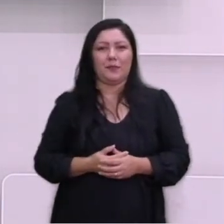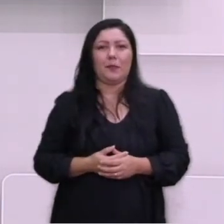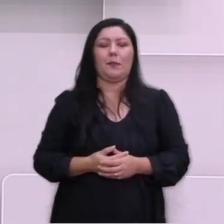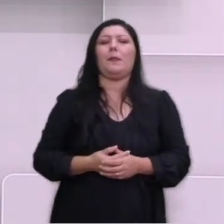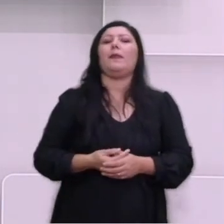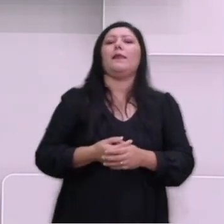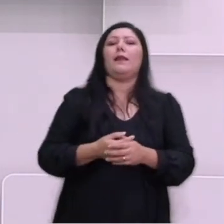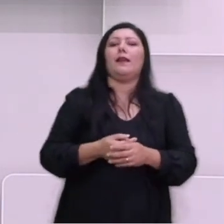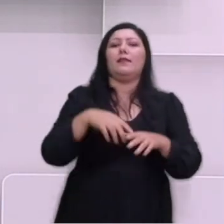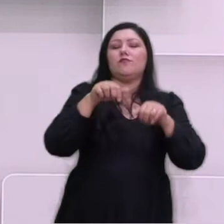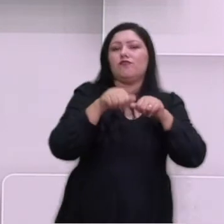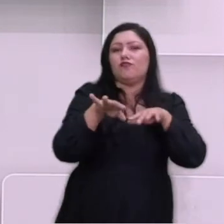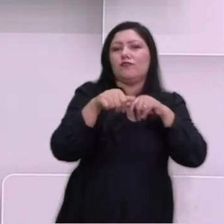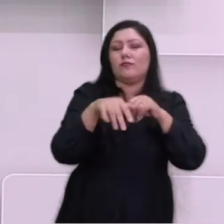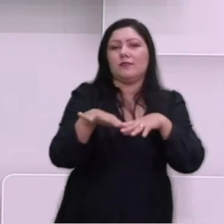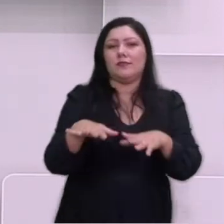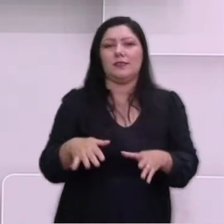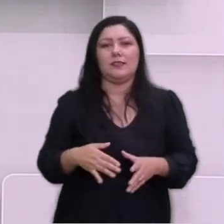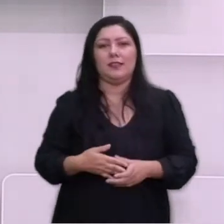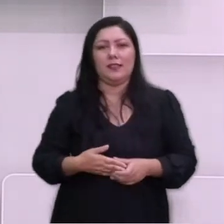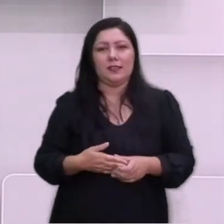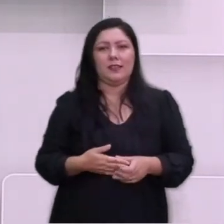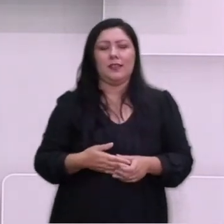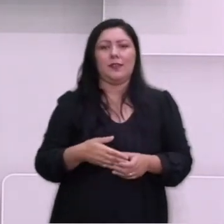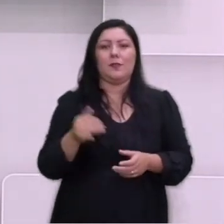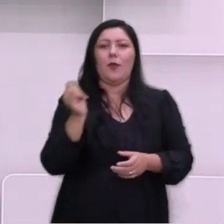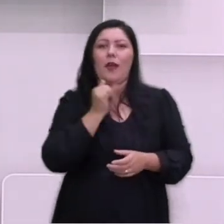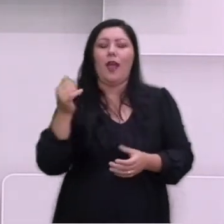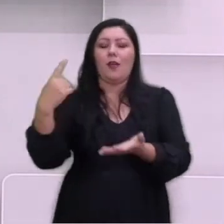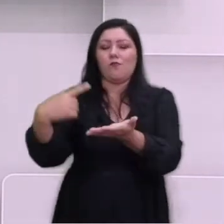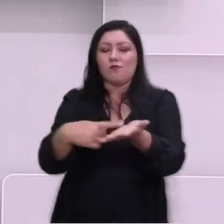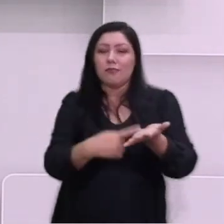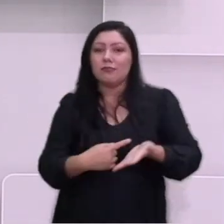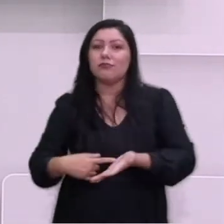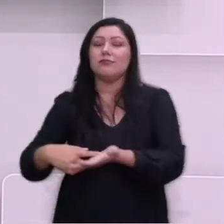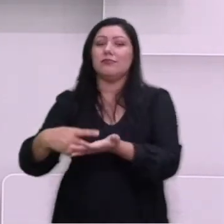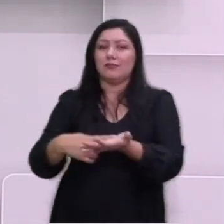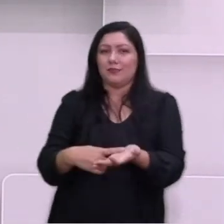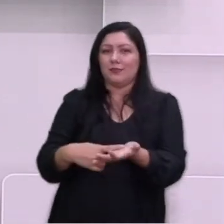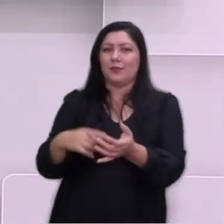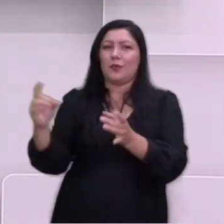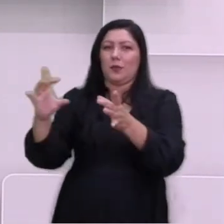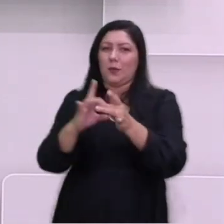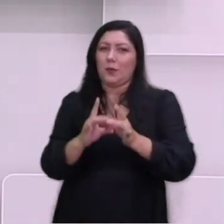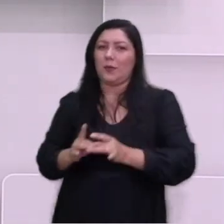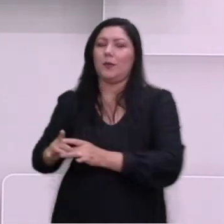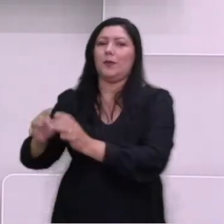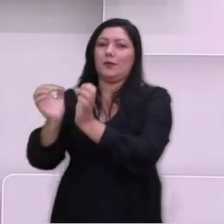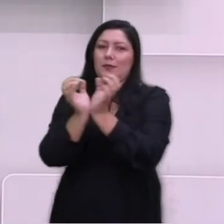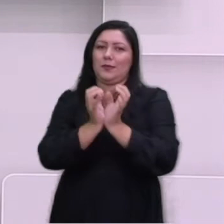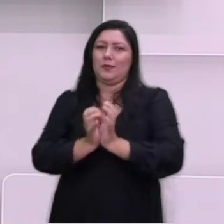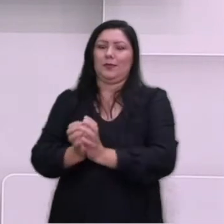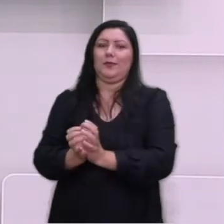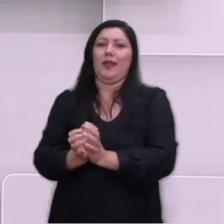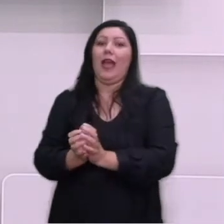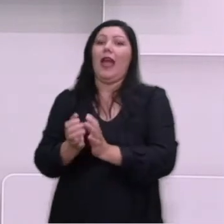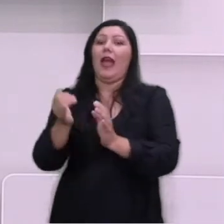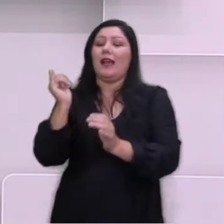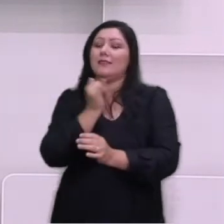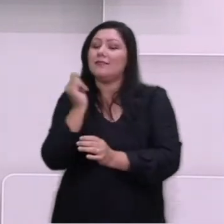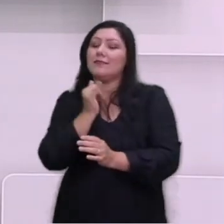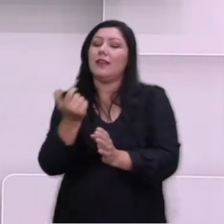setembro do mesmo ano, a Itália firmou amnistício com os aliados. E após este ponto, a Itália muda de lado.